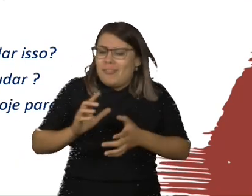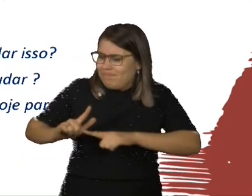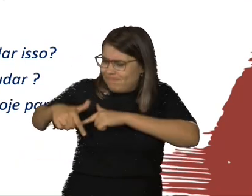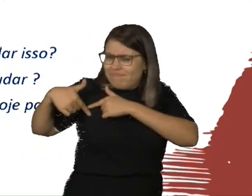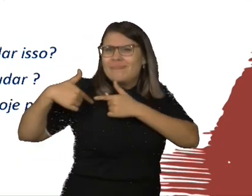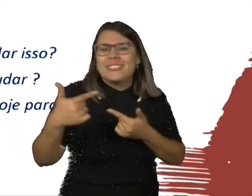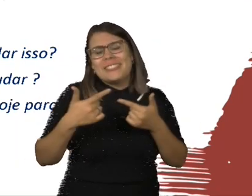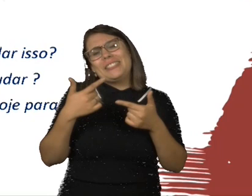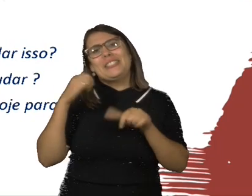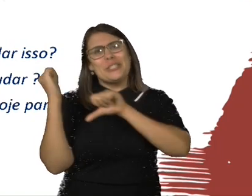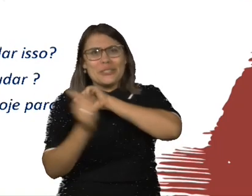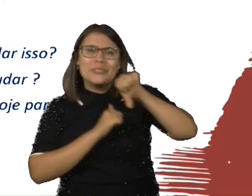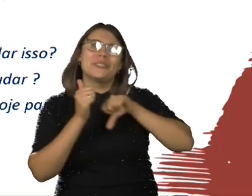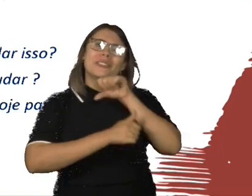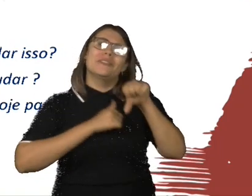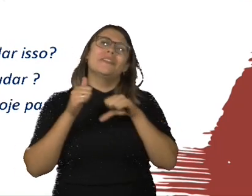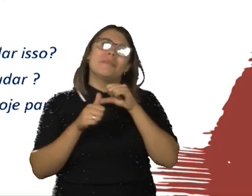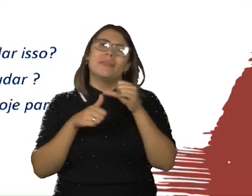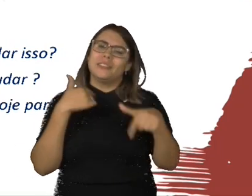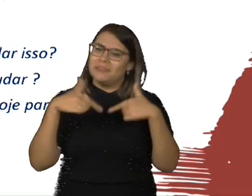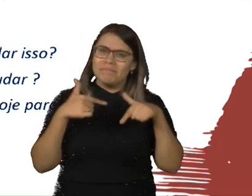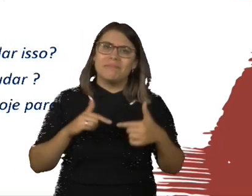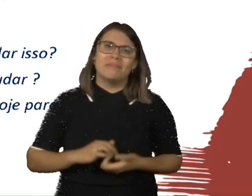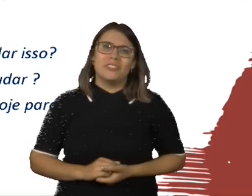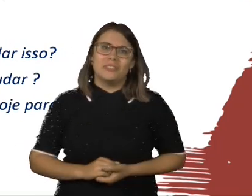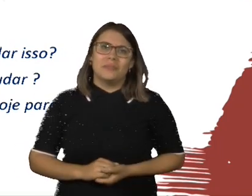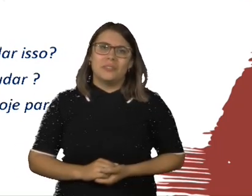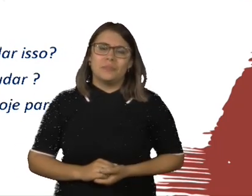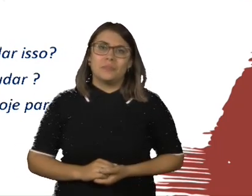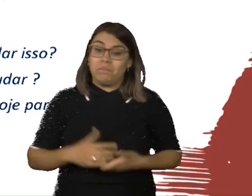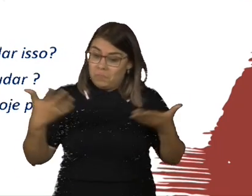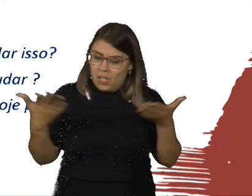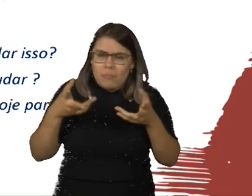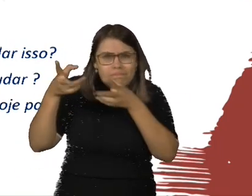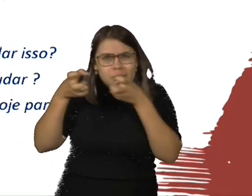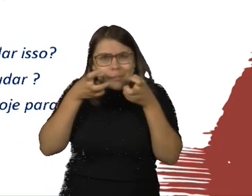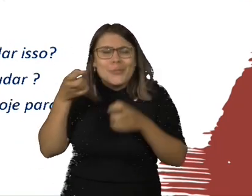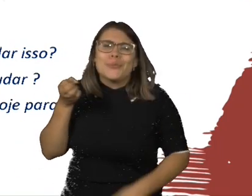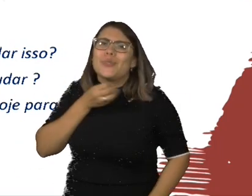tem que estar empenhado em mudar a forma como eu penso em relação às pessoas com deficiência? Com essa nova percepção, o que você